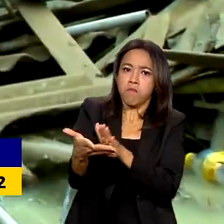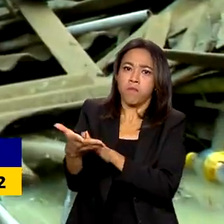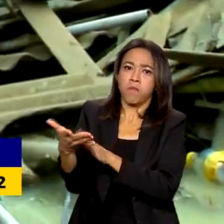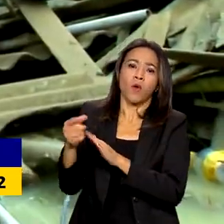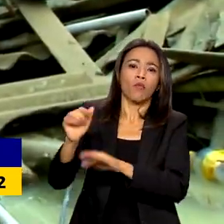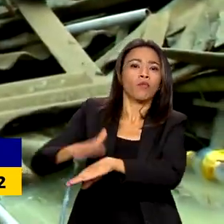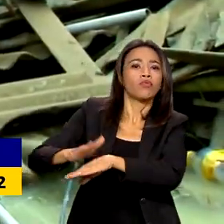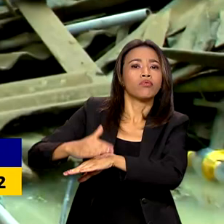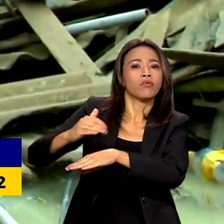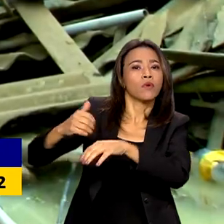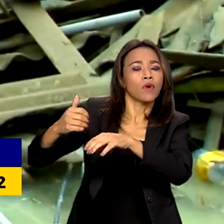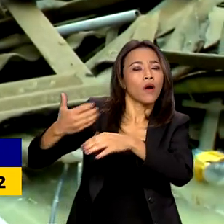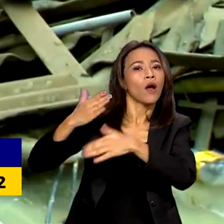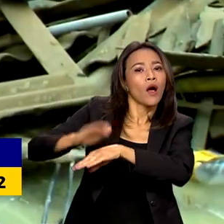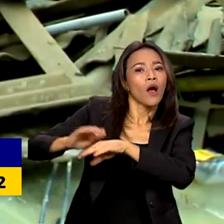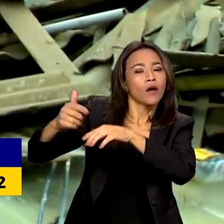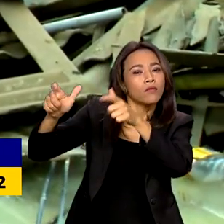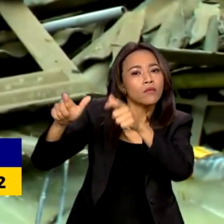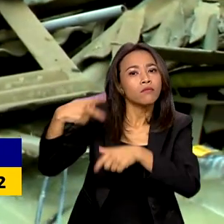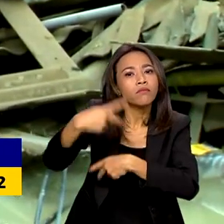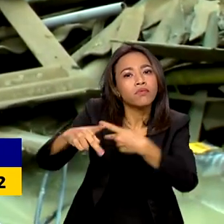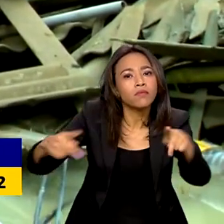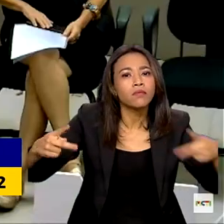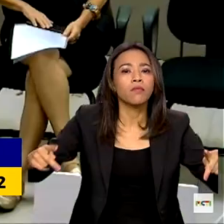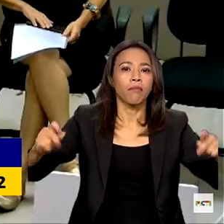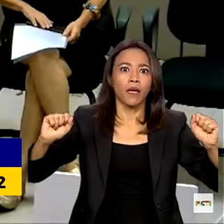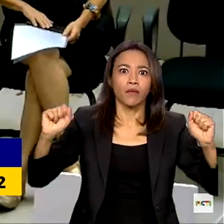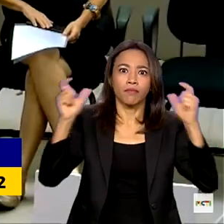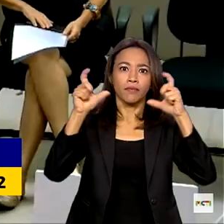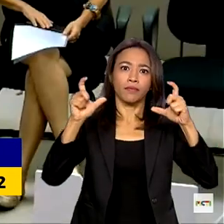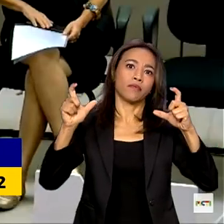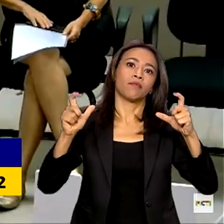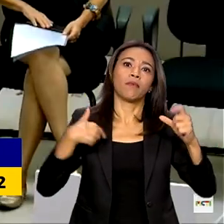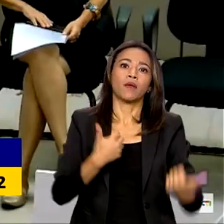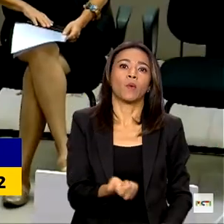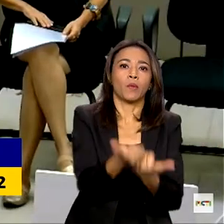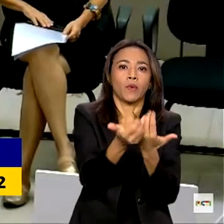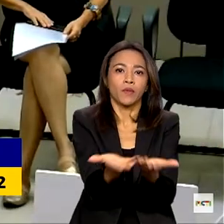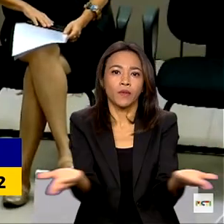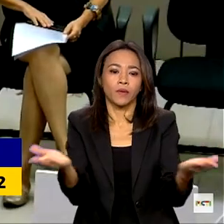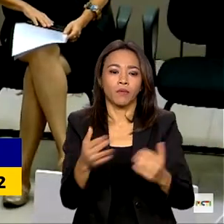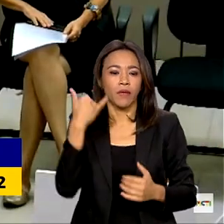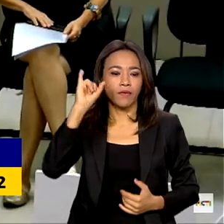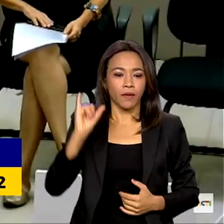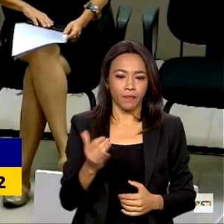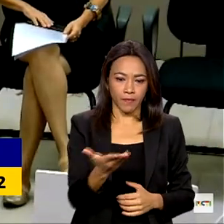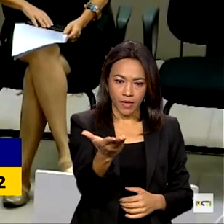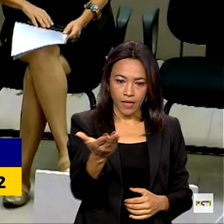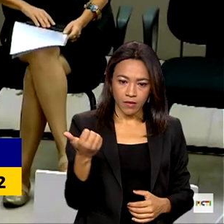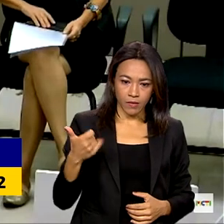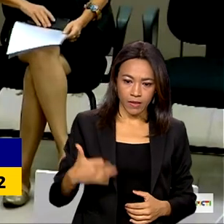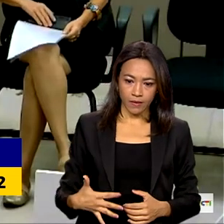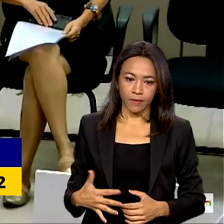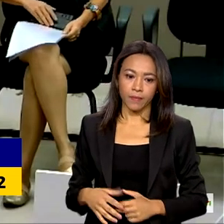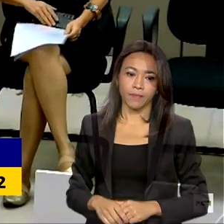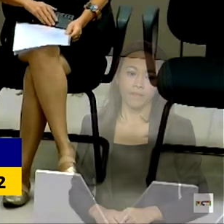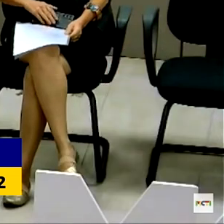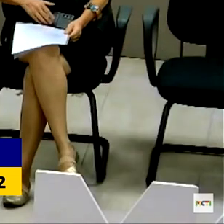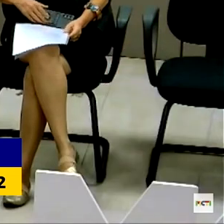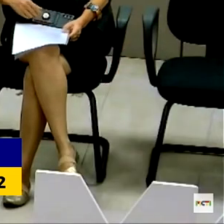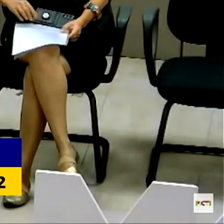atenção para os chamados eventos extremos. Ainda que não possamos evitar que os desastres aconteçam,